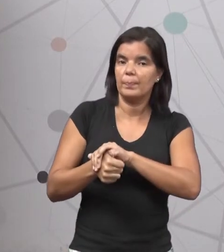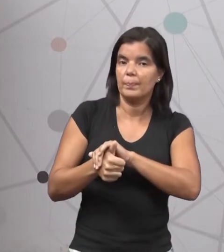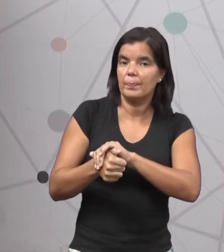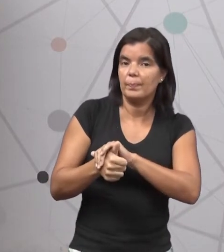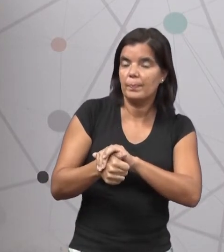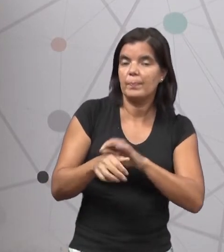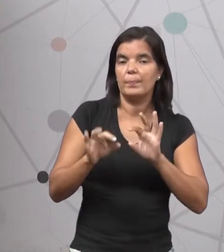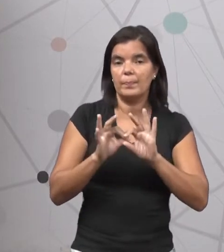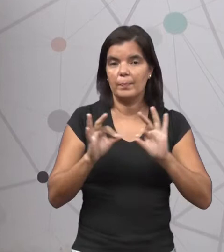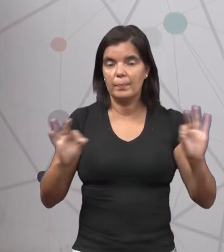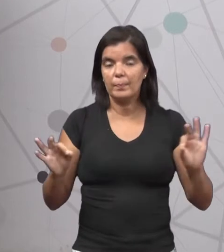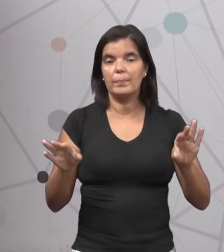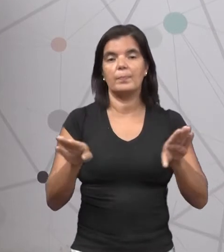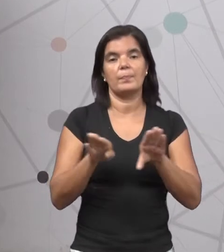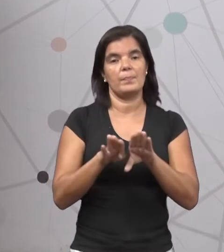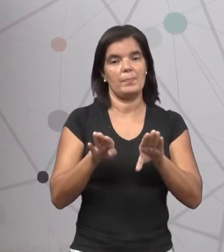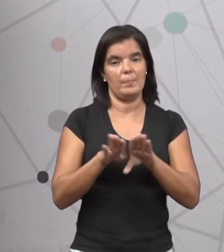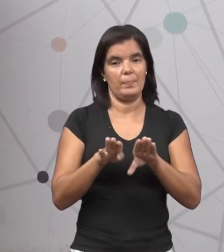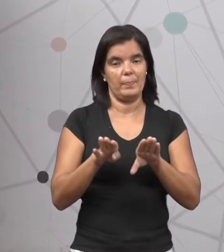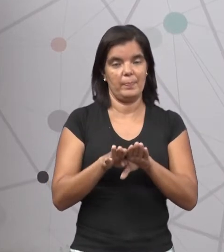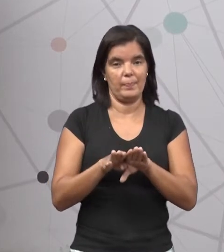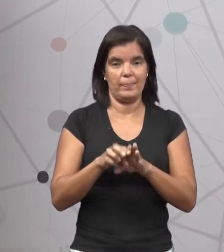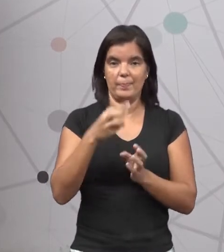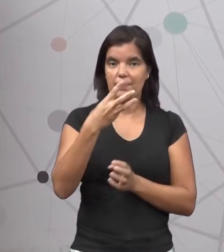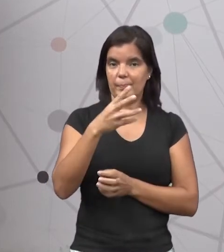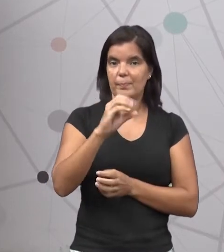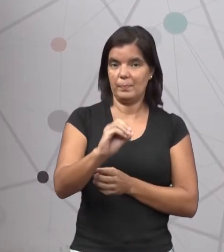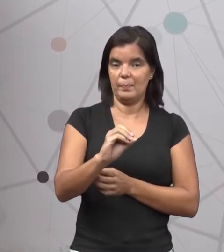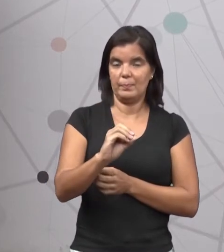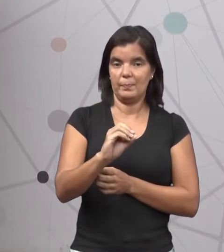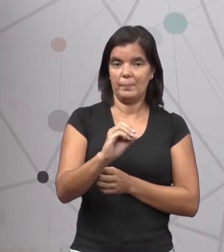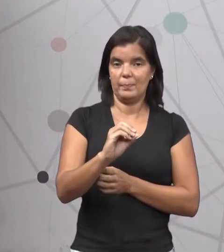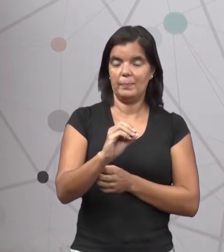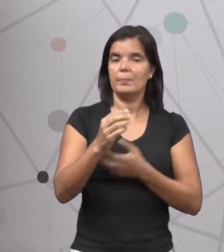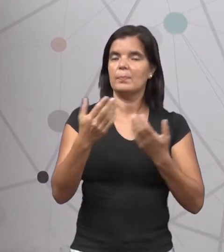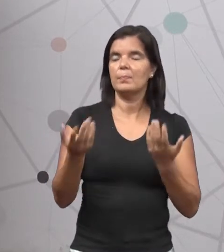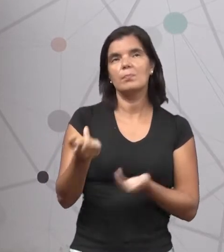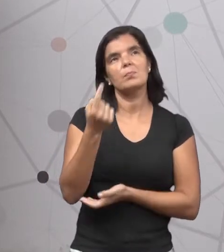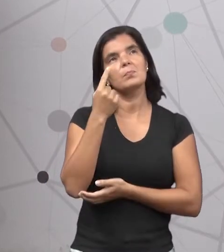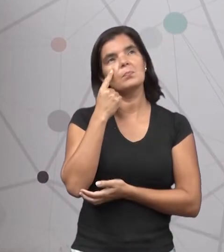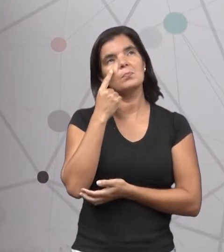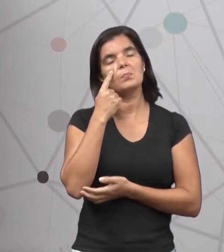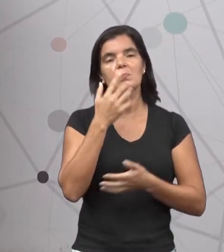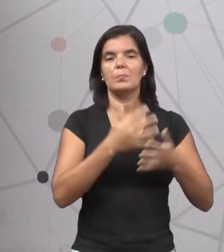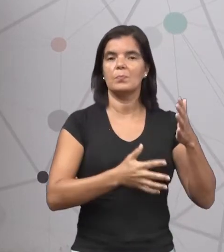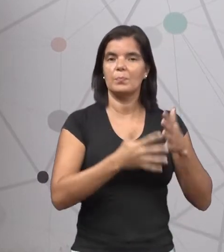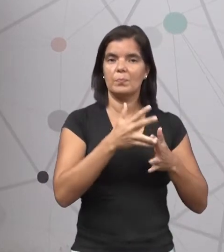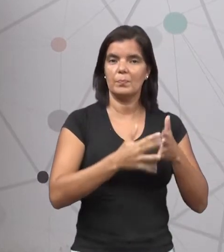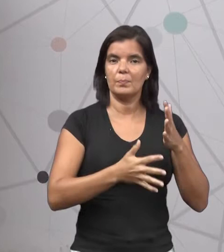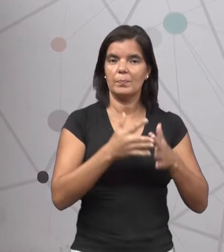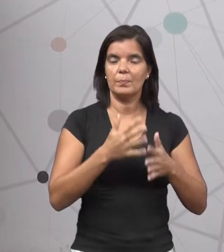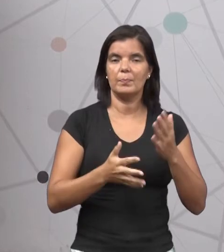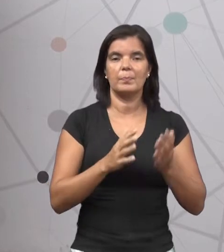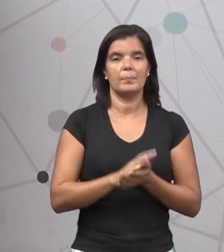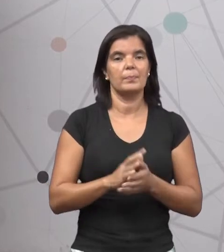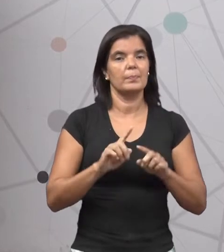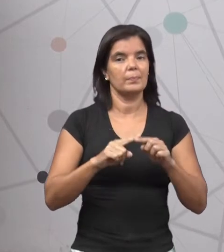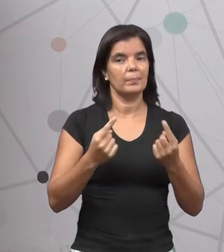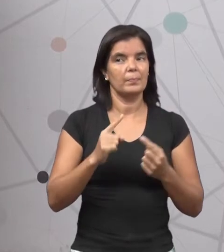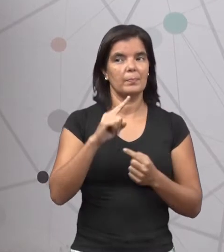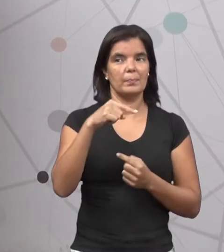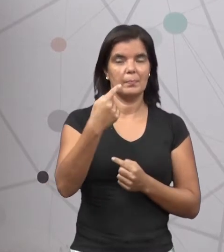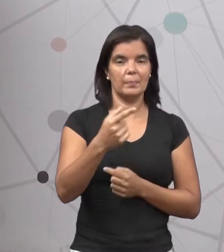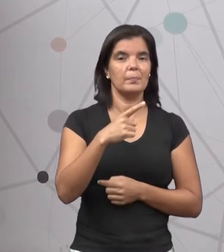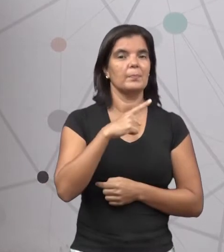tartaruga mediu pelos seus passos A ida e deu trinta E eles ficaram confusos Mas depois